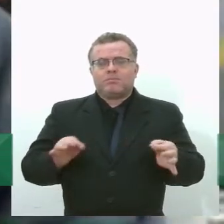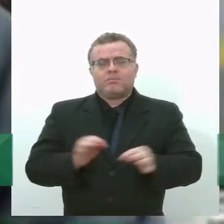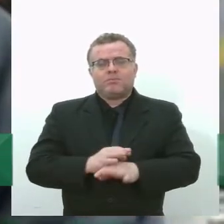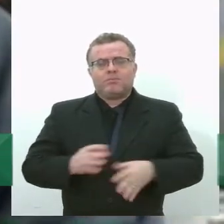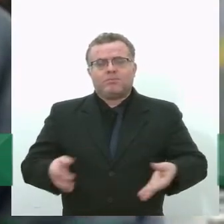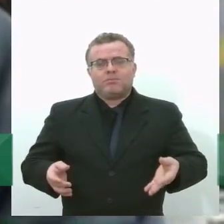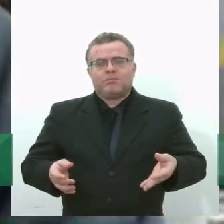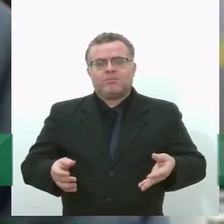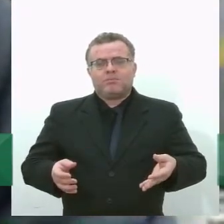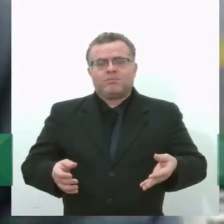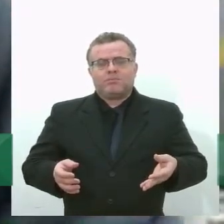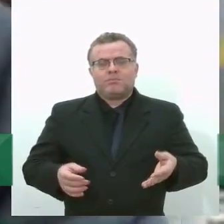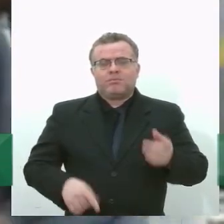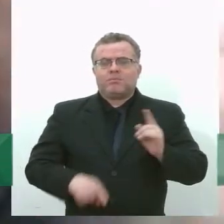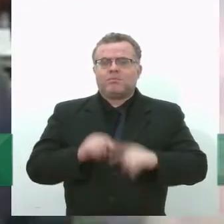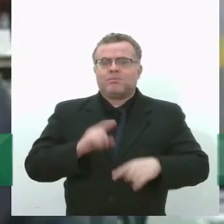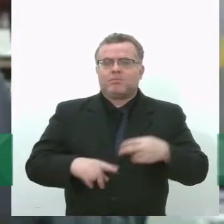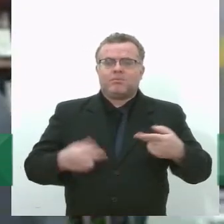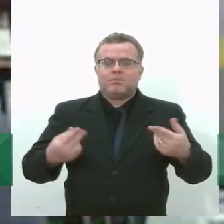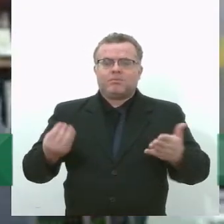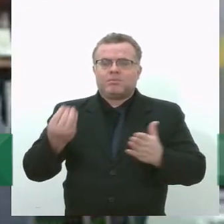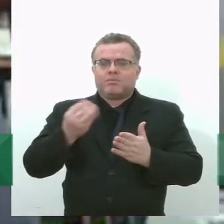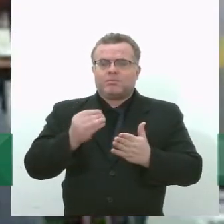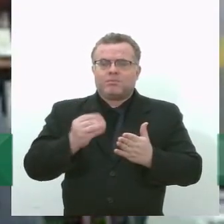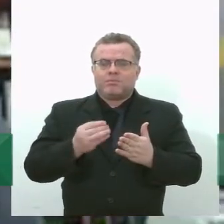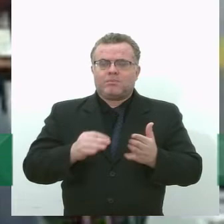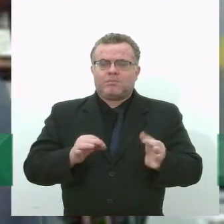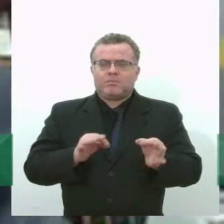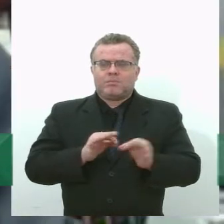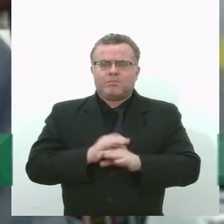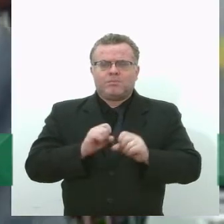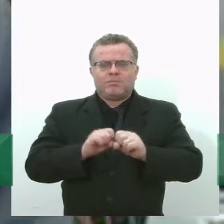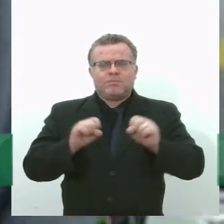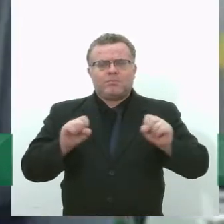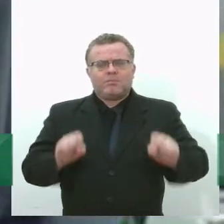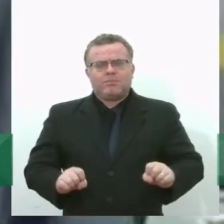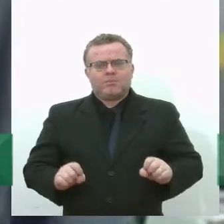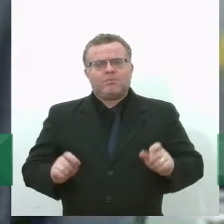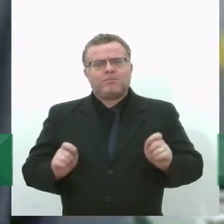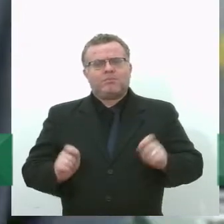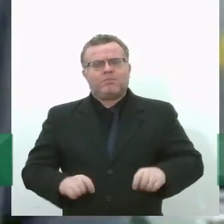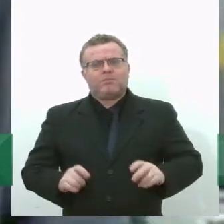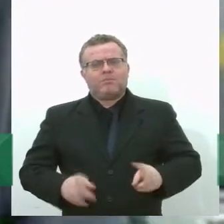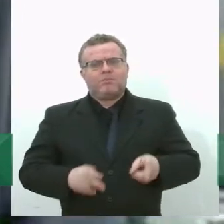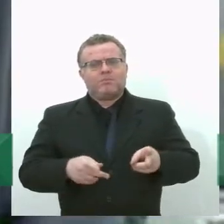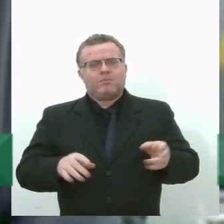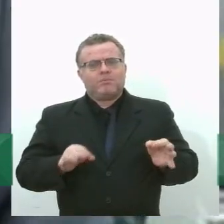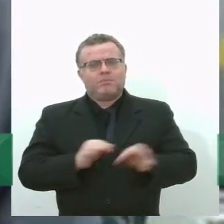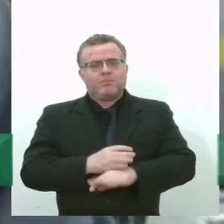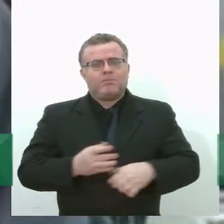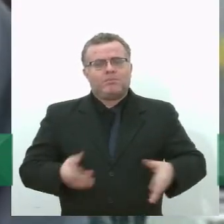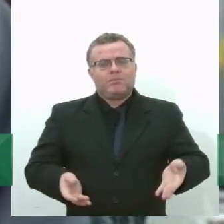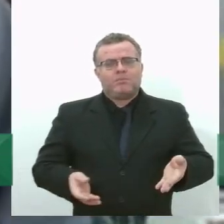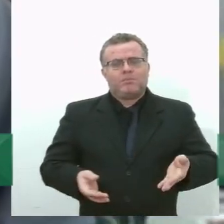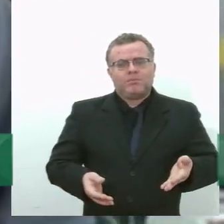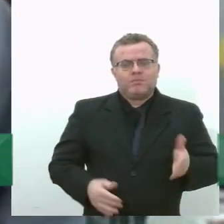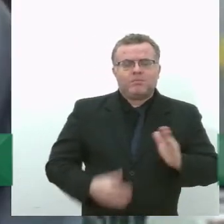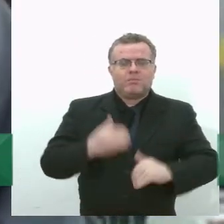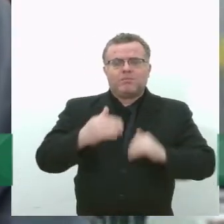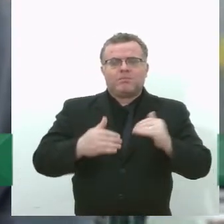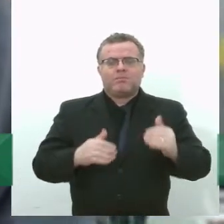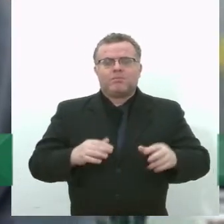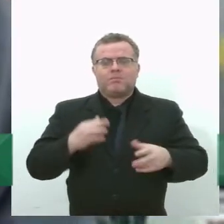materiais de volta no sistema produtivo. Que é o processo de reciclagem, que ele,